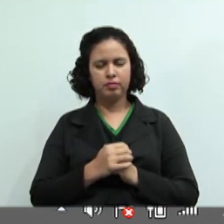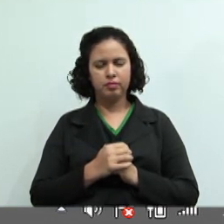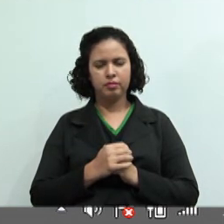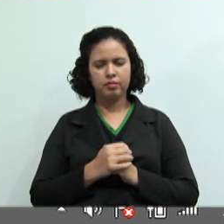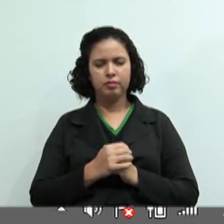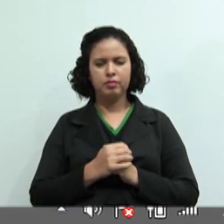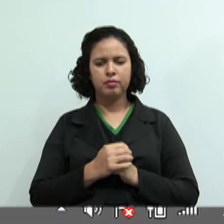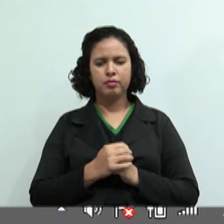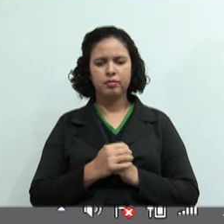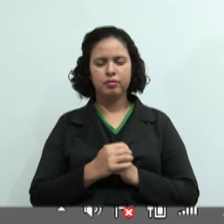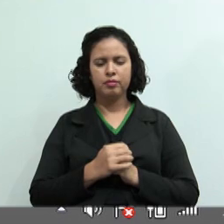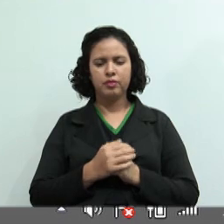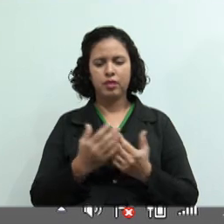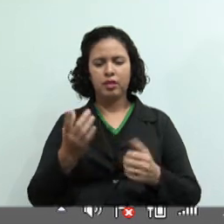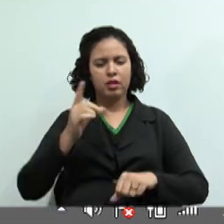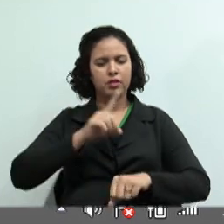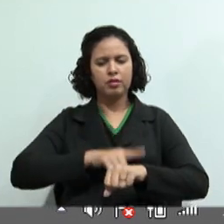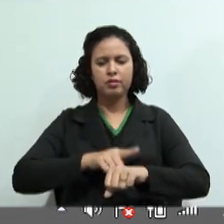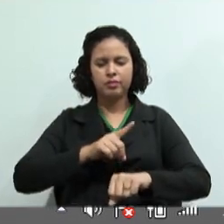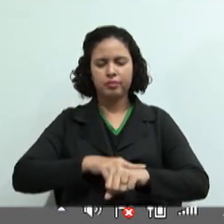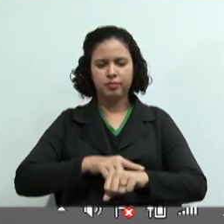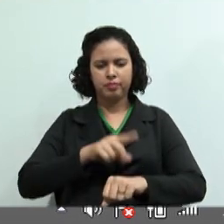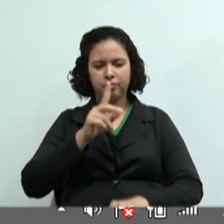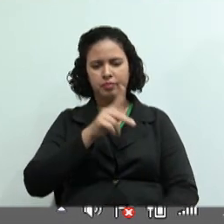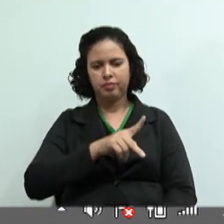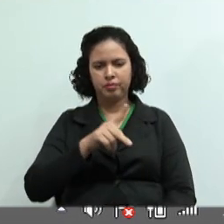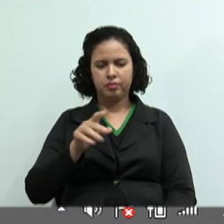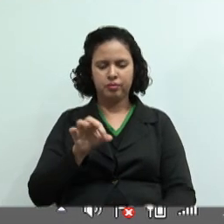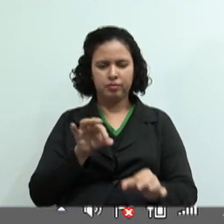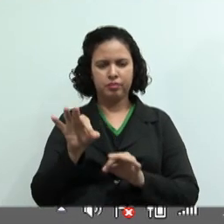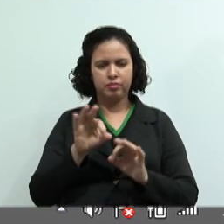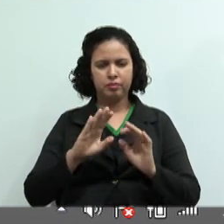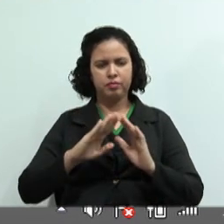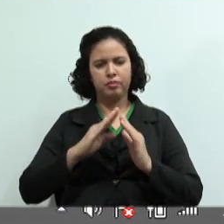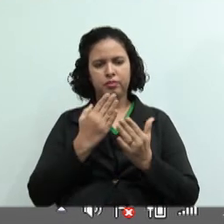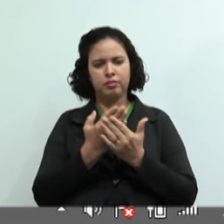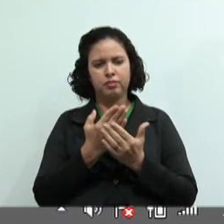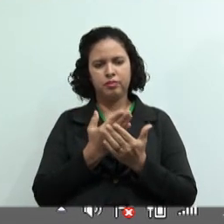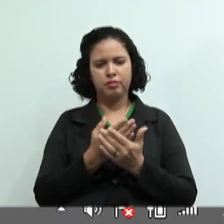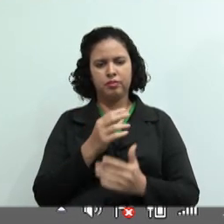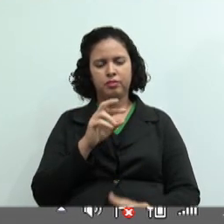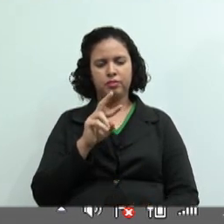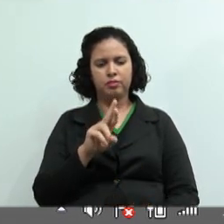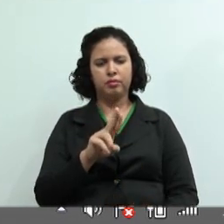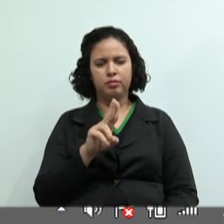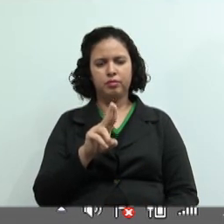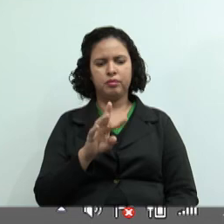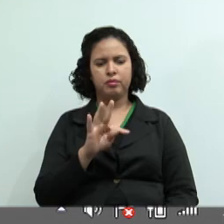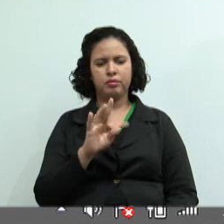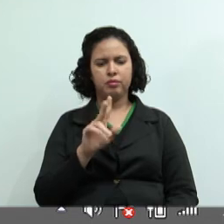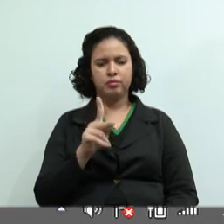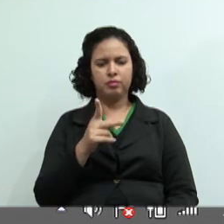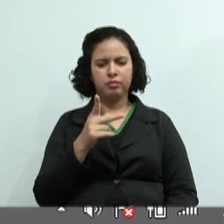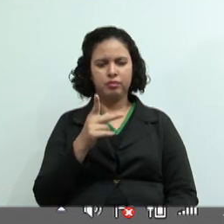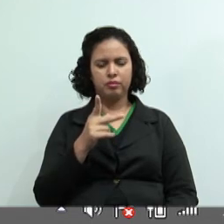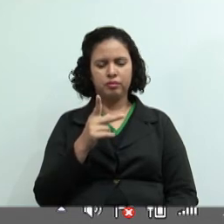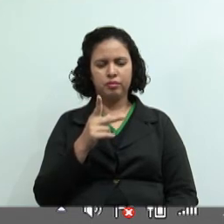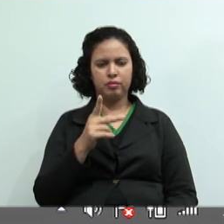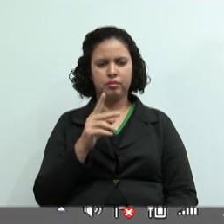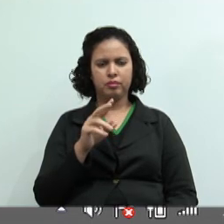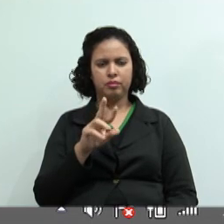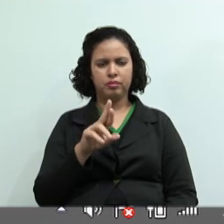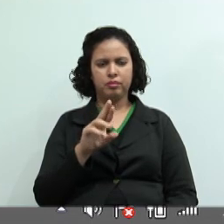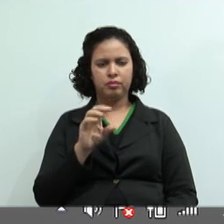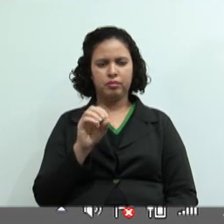as que... Eu de manhã sempre, eu arrumo, então essa escola aqui é a escola Ruti Rocha, do distrito de Rio